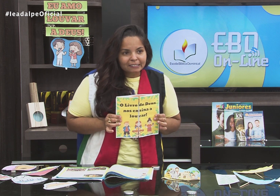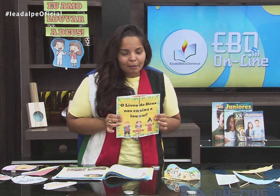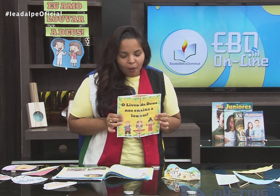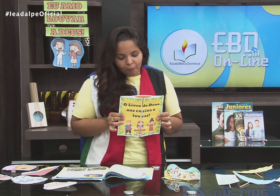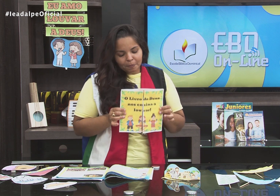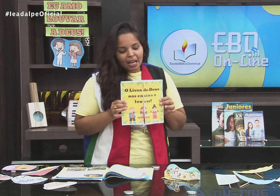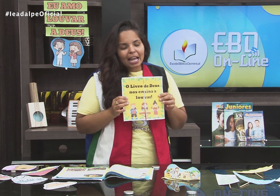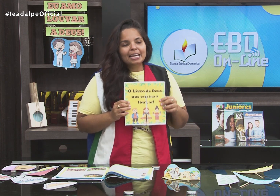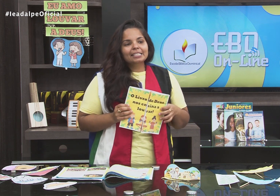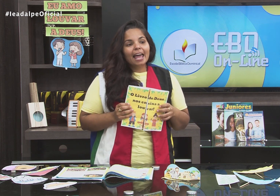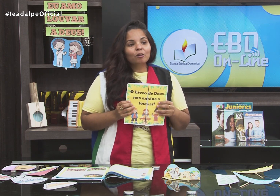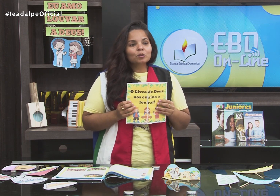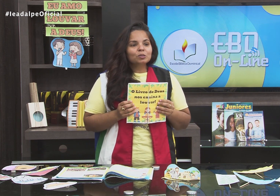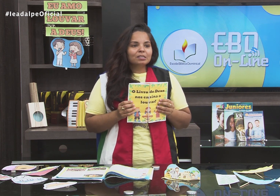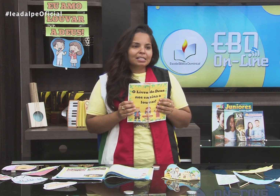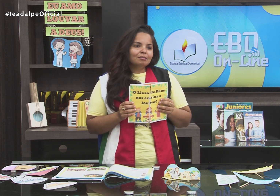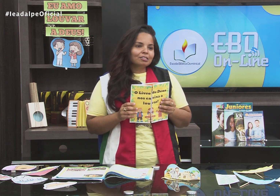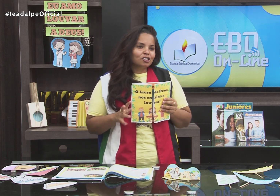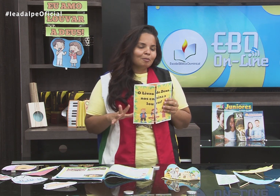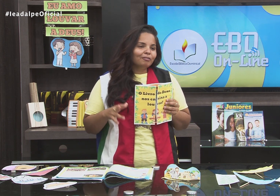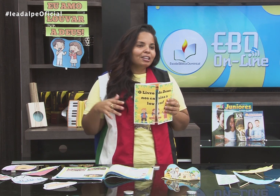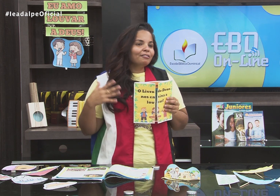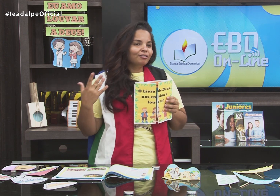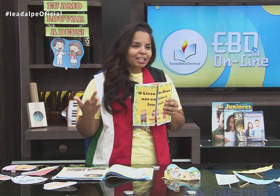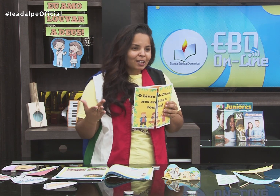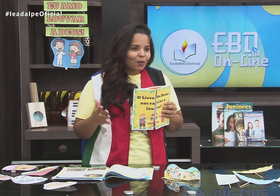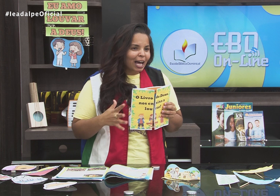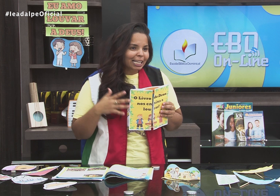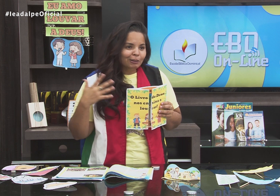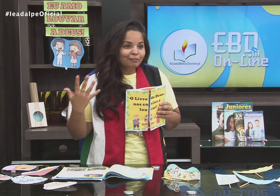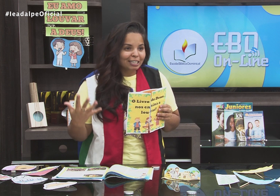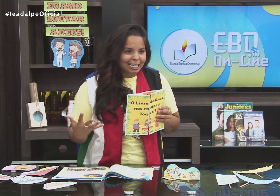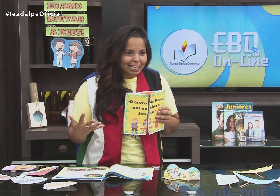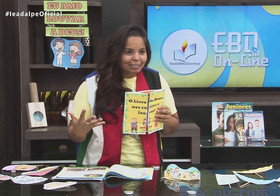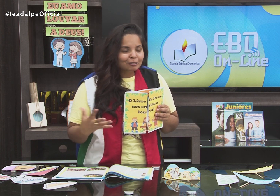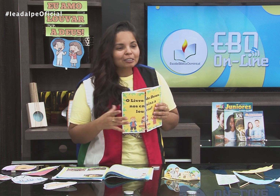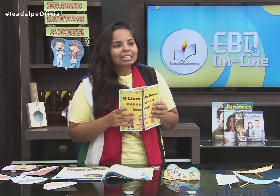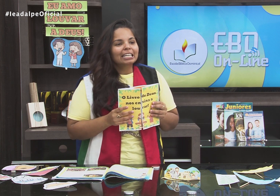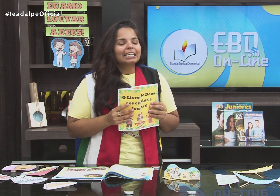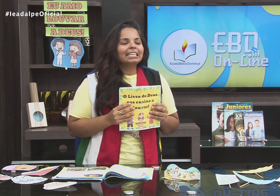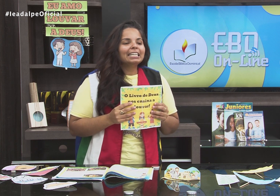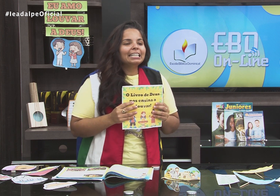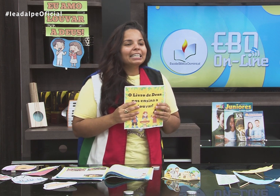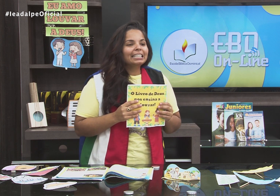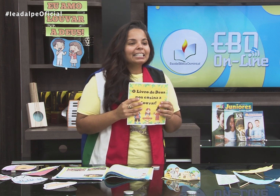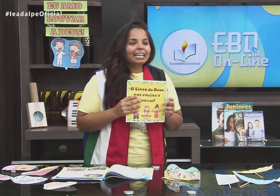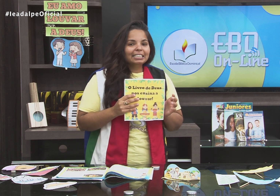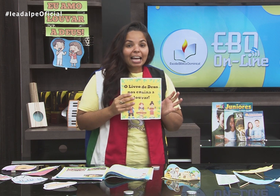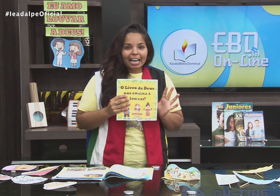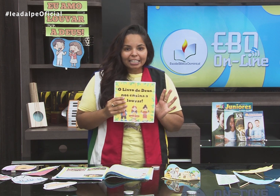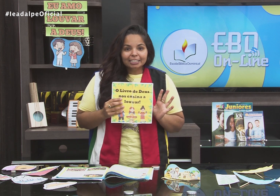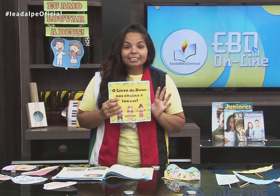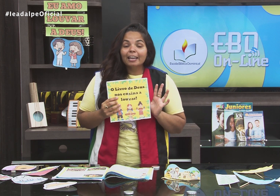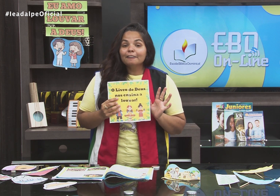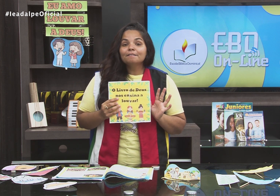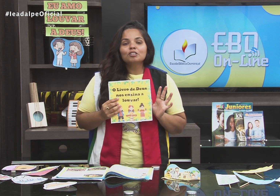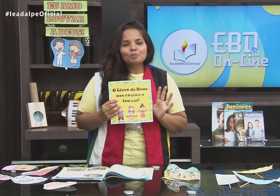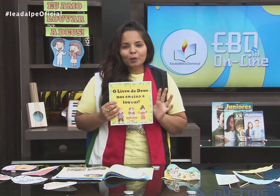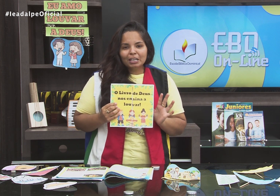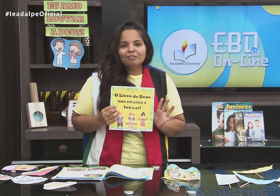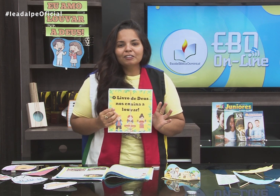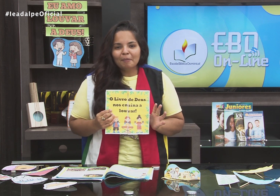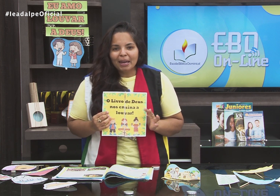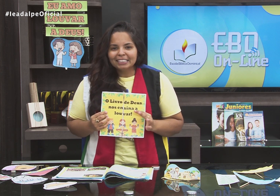hoje, tá bom? É esse recursozinho que se chama Vira-Vira ou Cartão Infinito e na internet tem